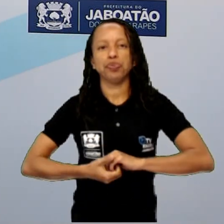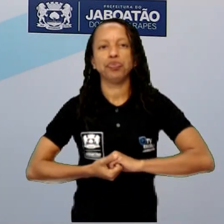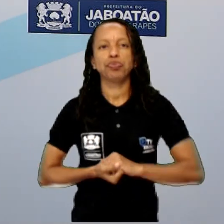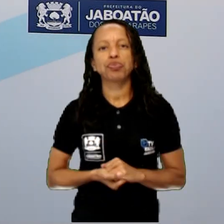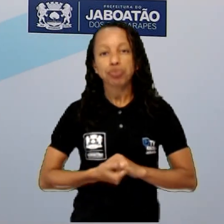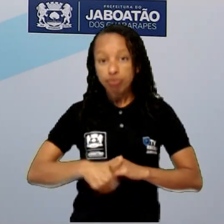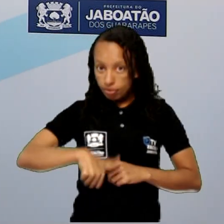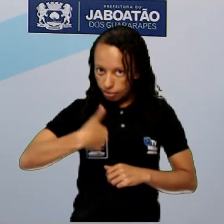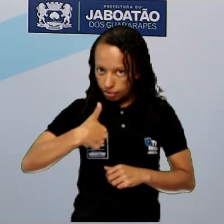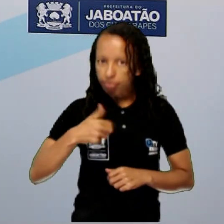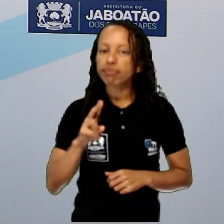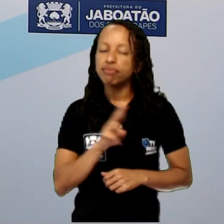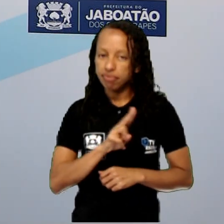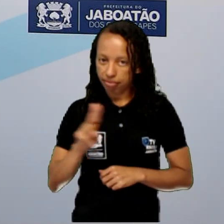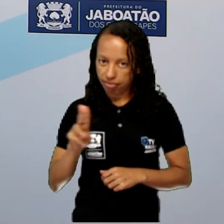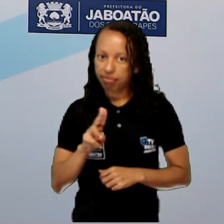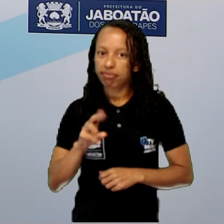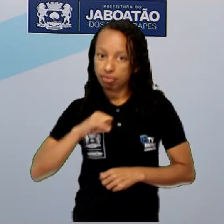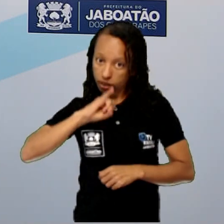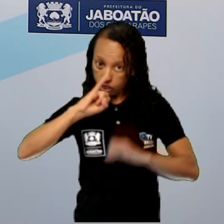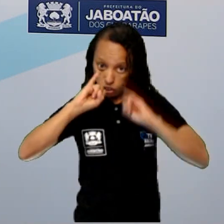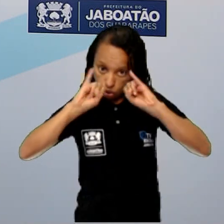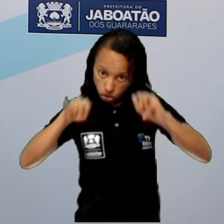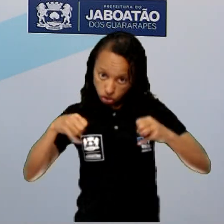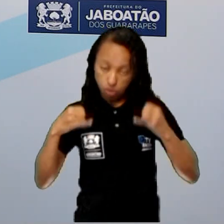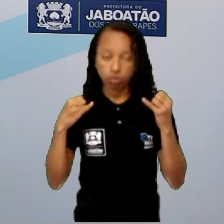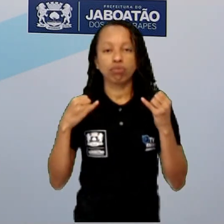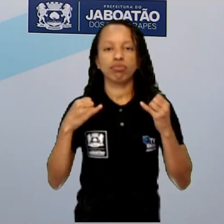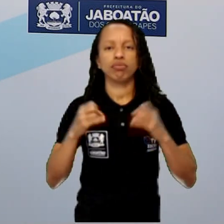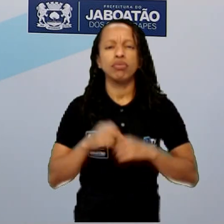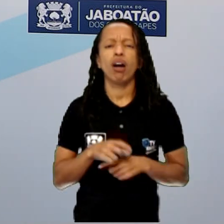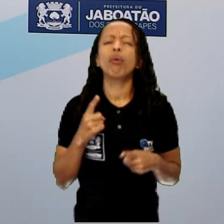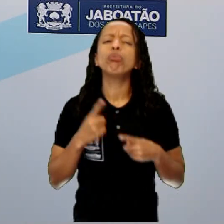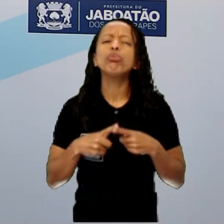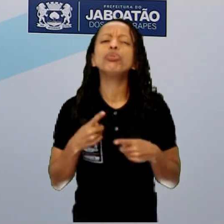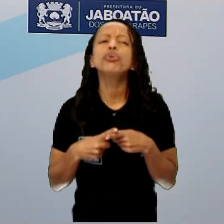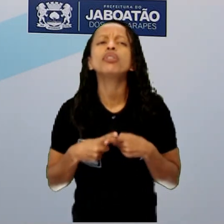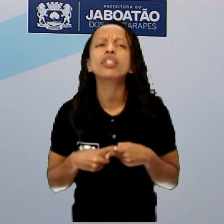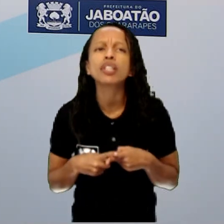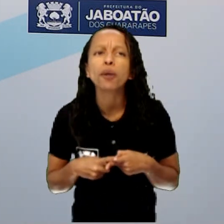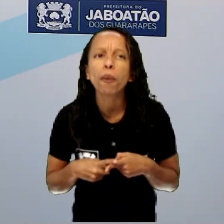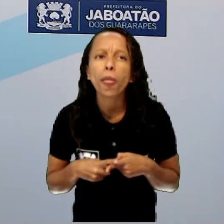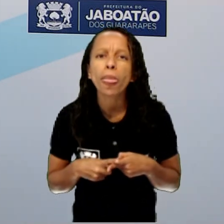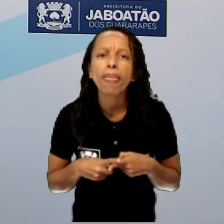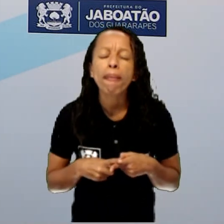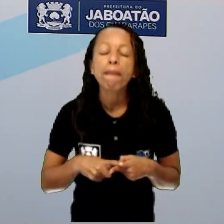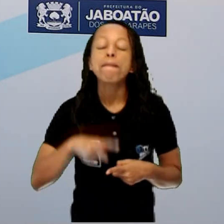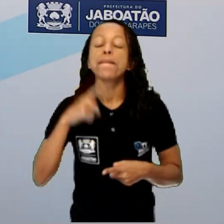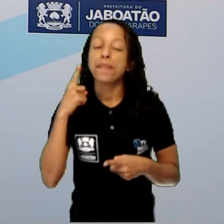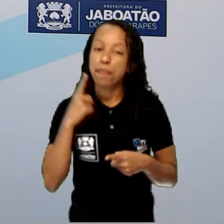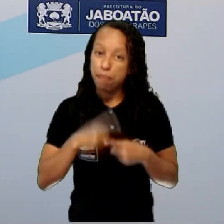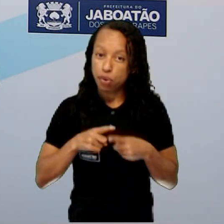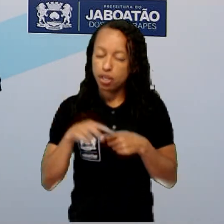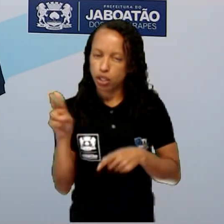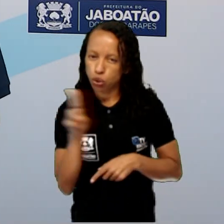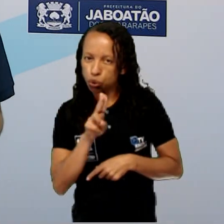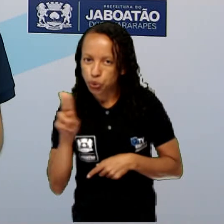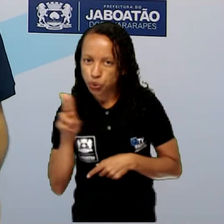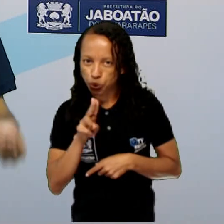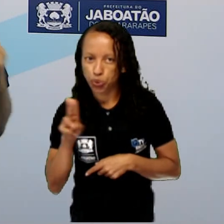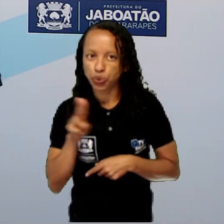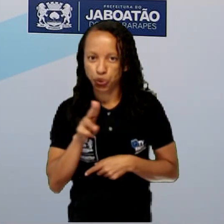Então, o primeiro nome da cidade foi Jaboatão. Por quê? Você sabe por quê? Porque esse nome Jaboatão,